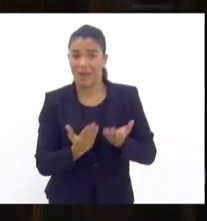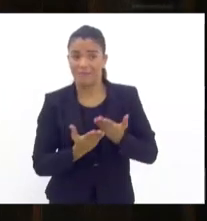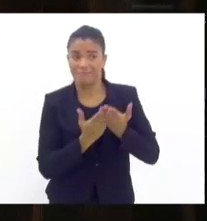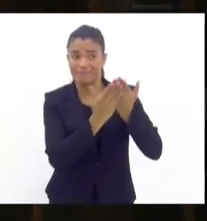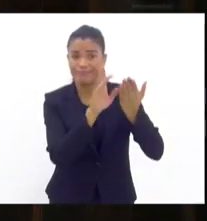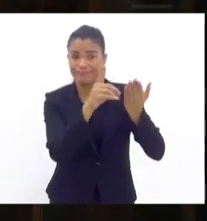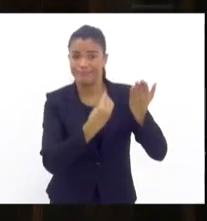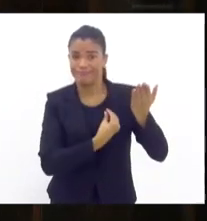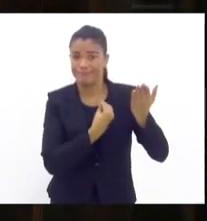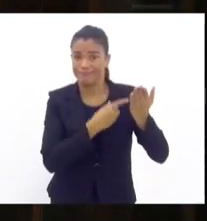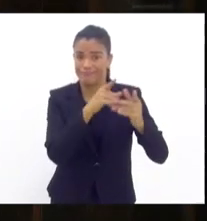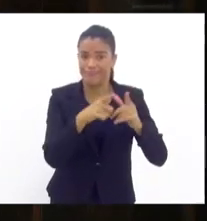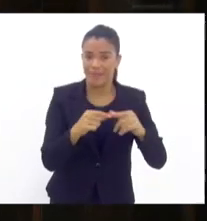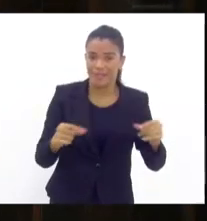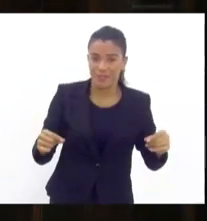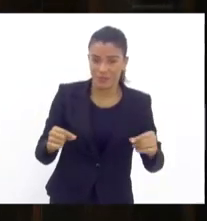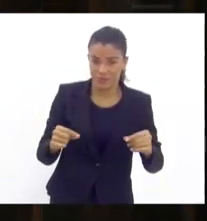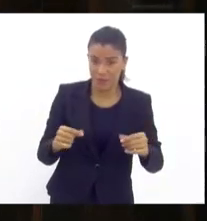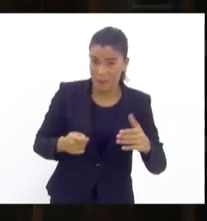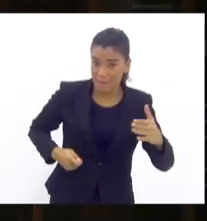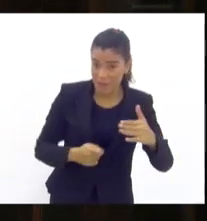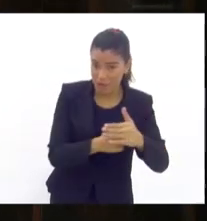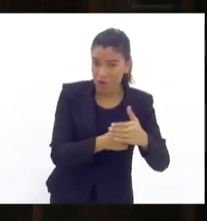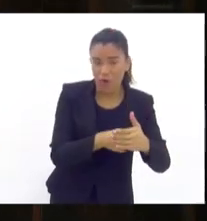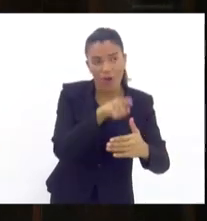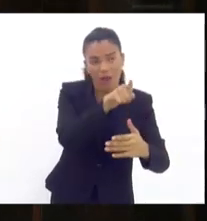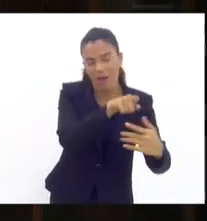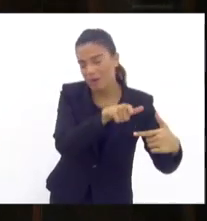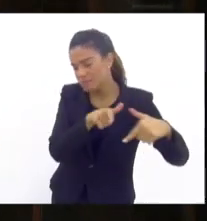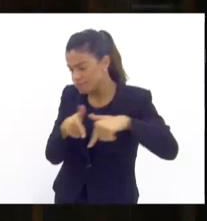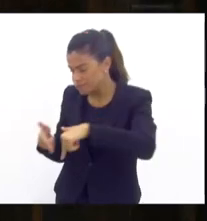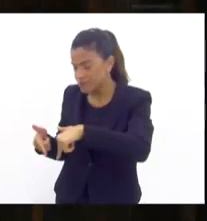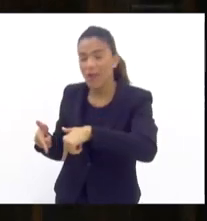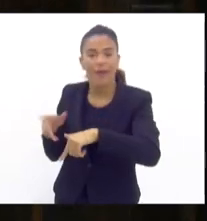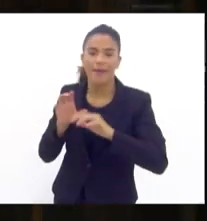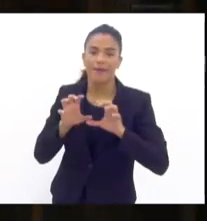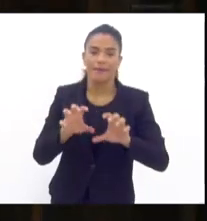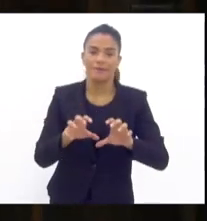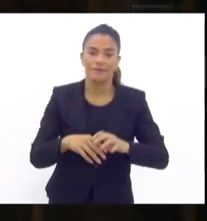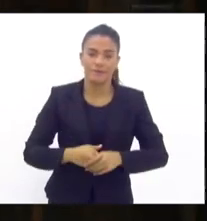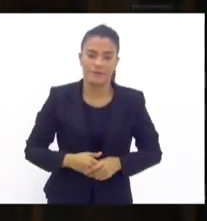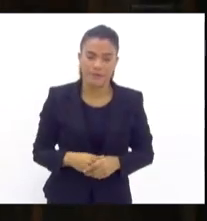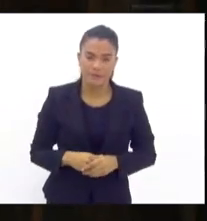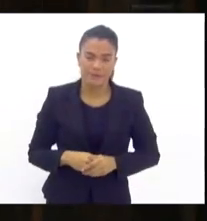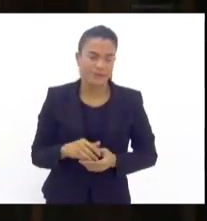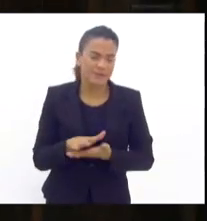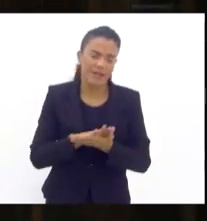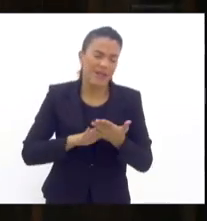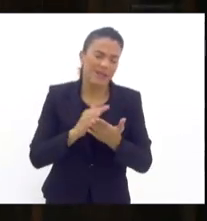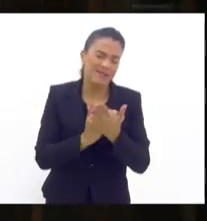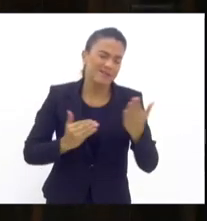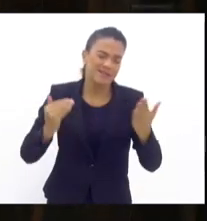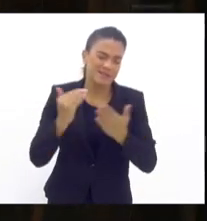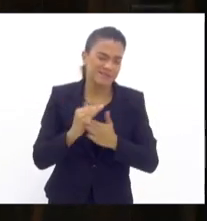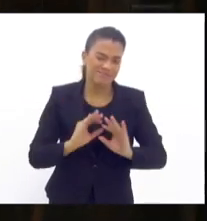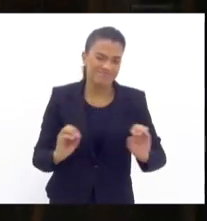Pressionou? Executa-se. É isso. Nada mais do que isso.